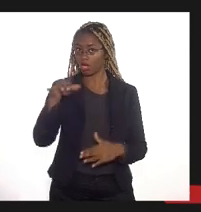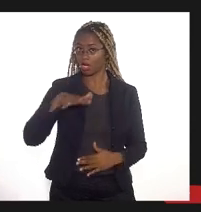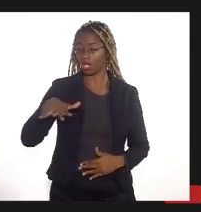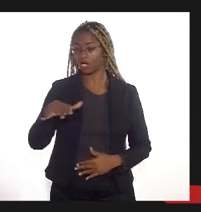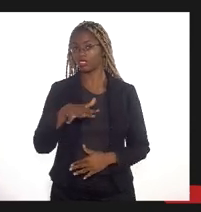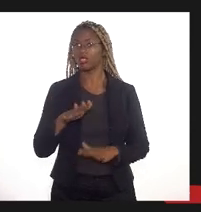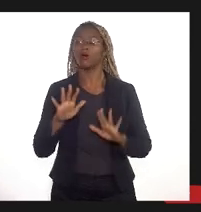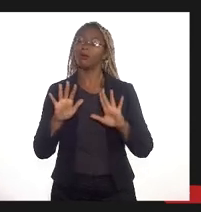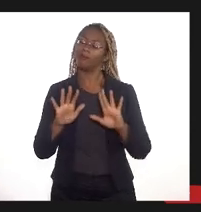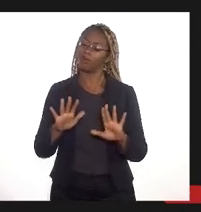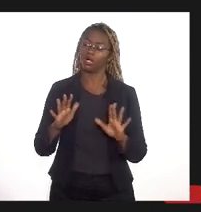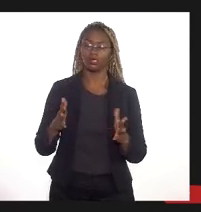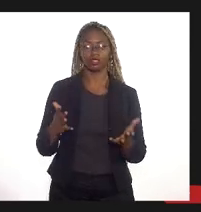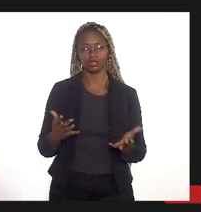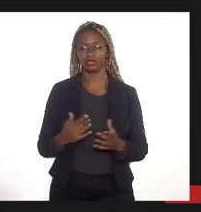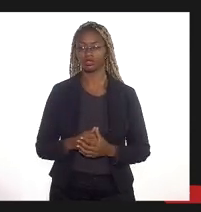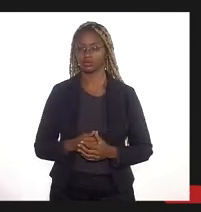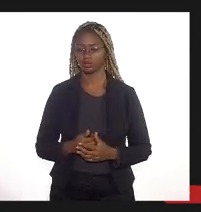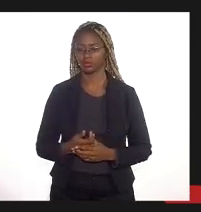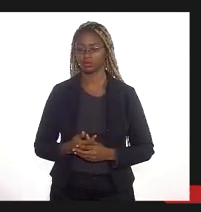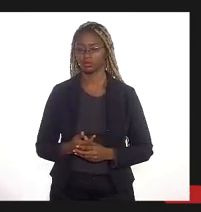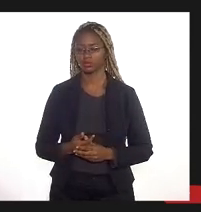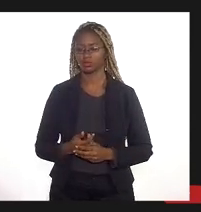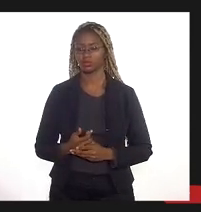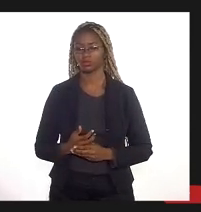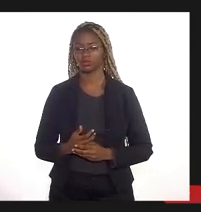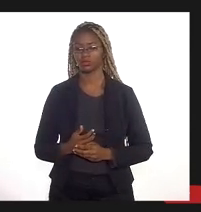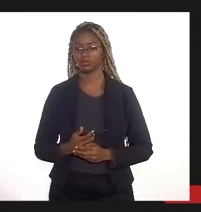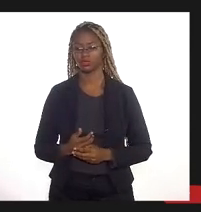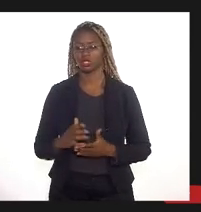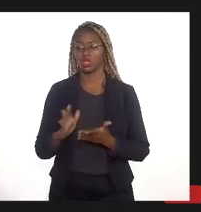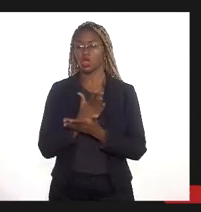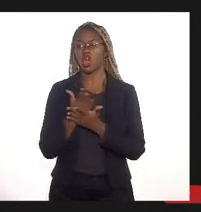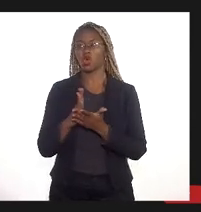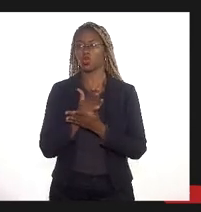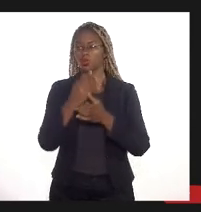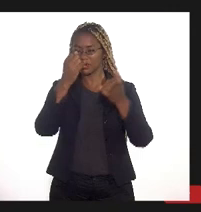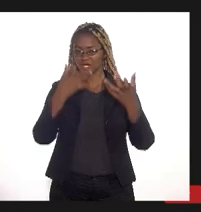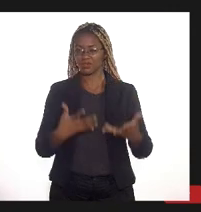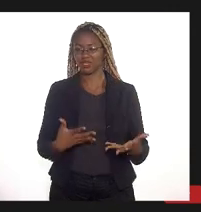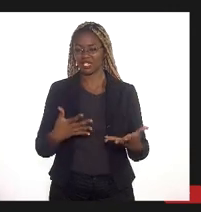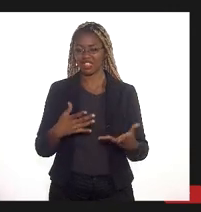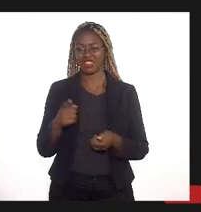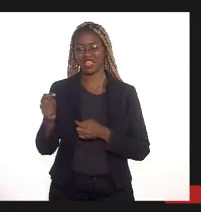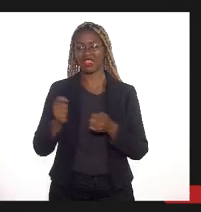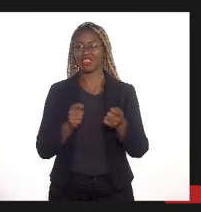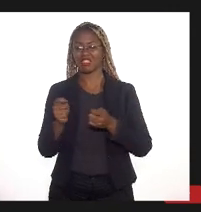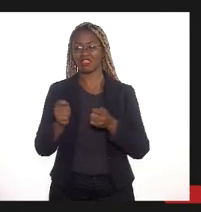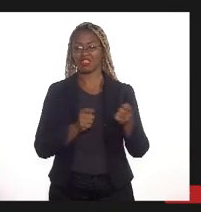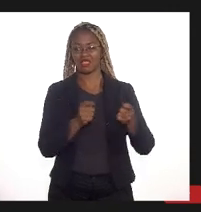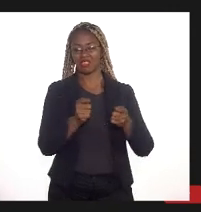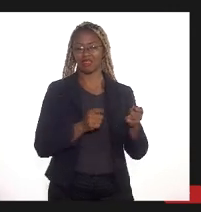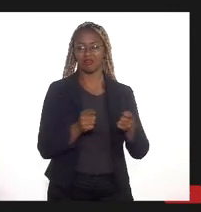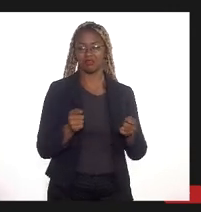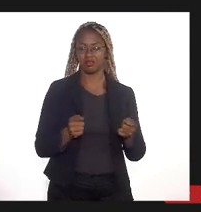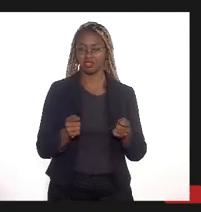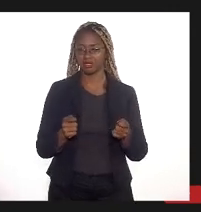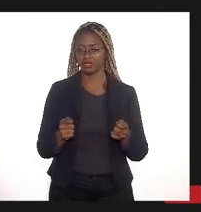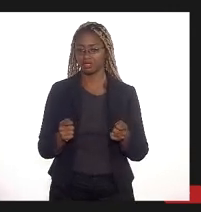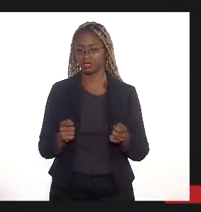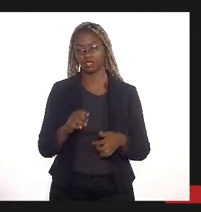algumas justificativas econômicas que